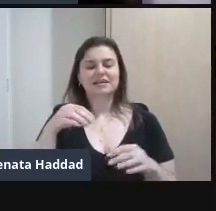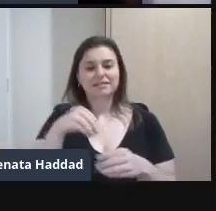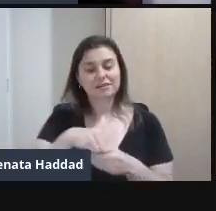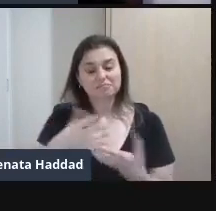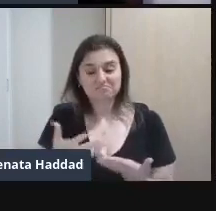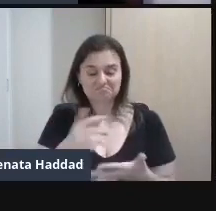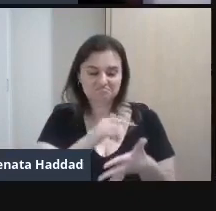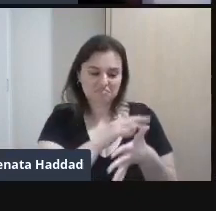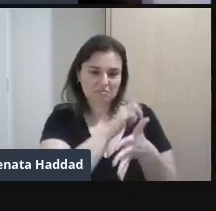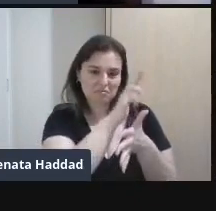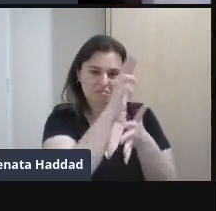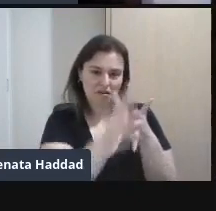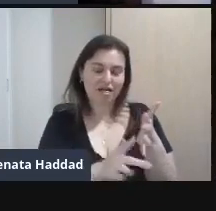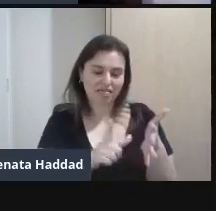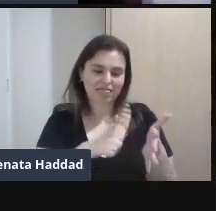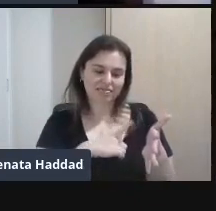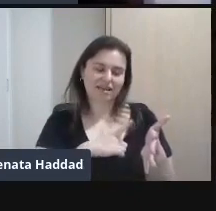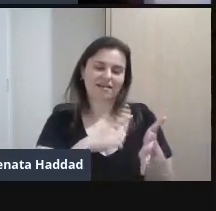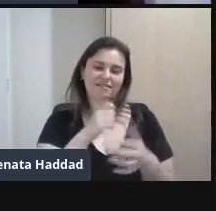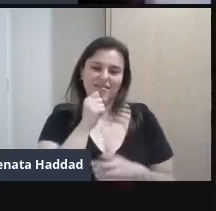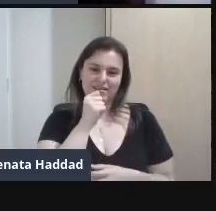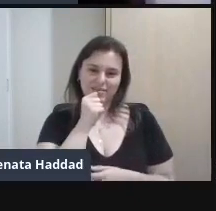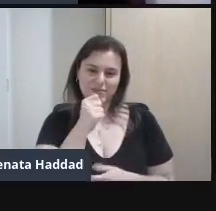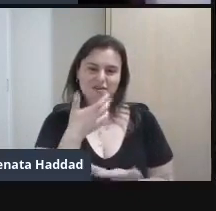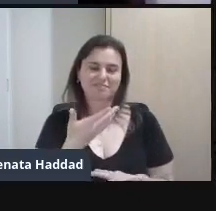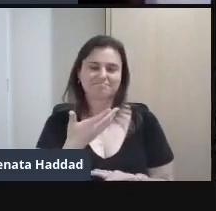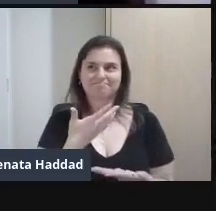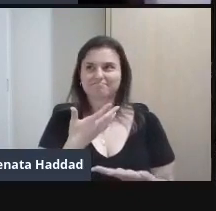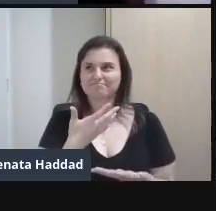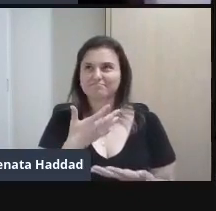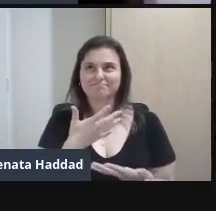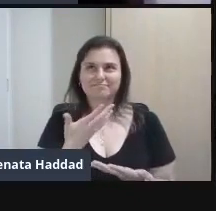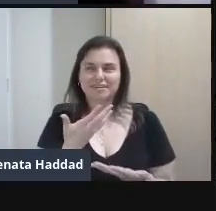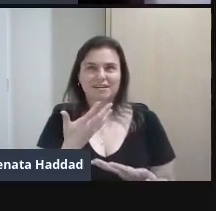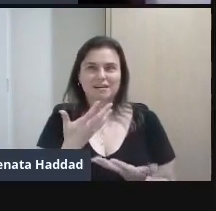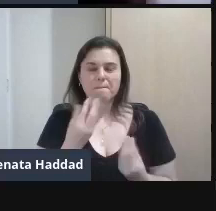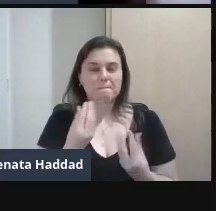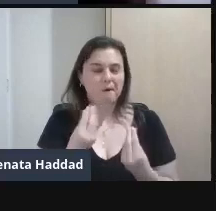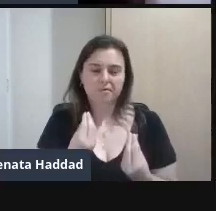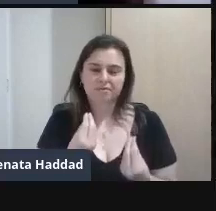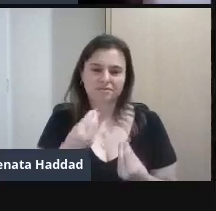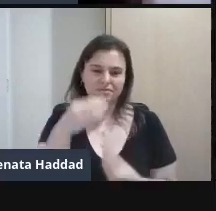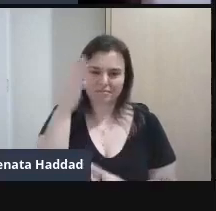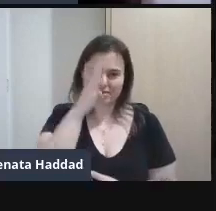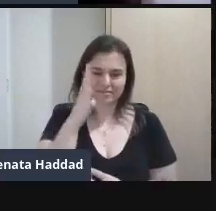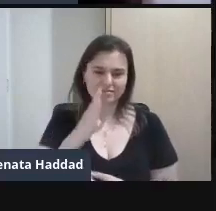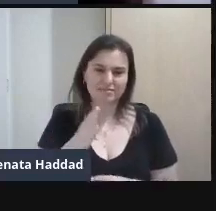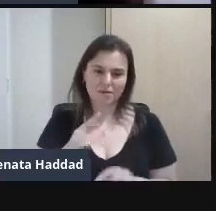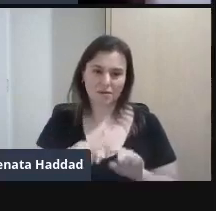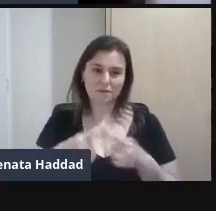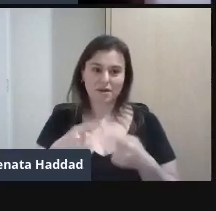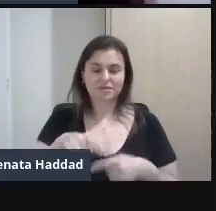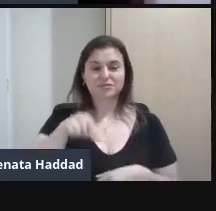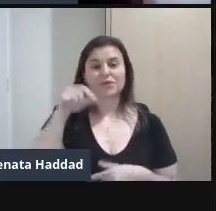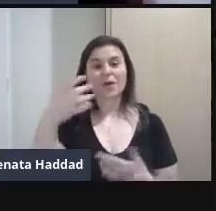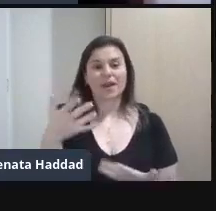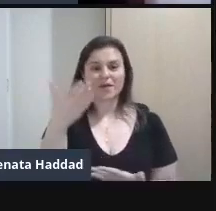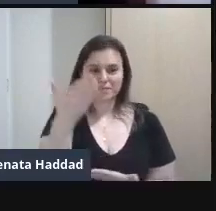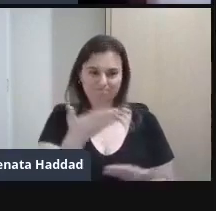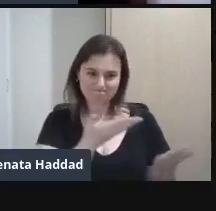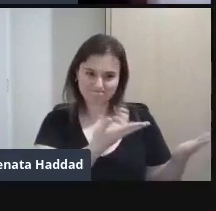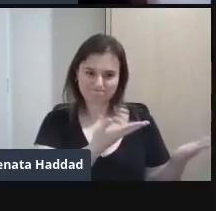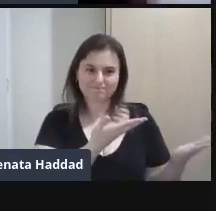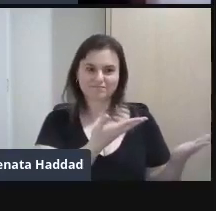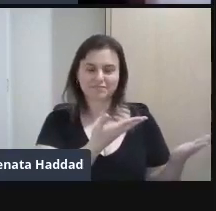Várias cantoras Incríveis Mas escolhi A Margarete Menezes Dentro desse circuito Porque realmente É uma mulher